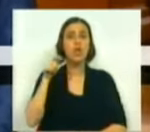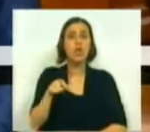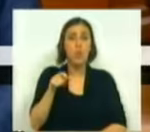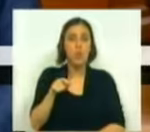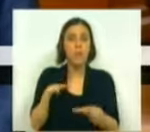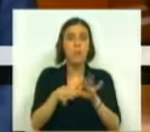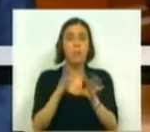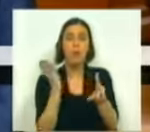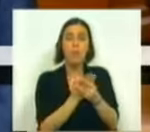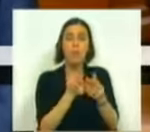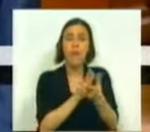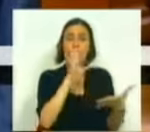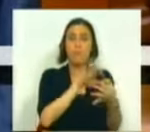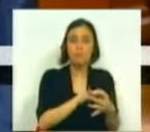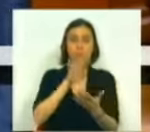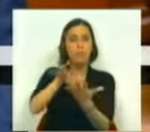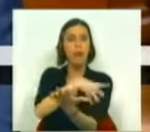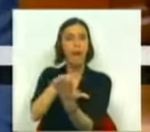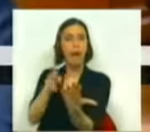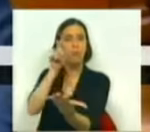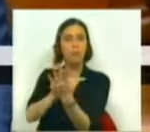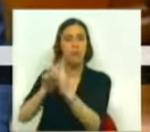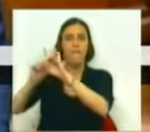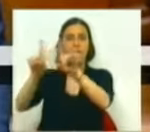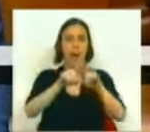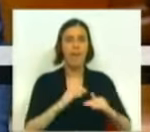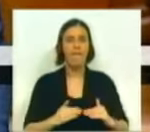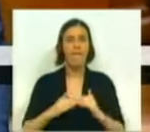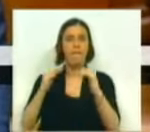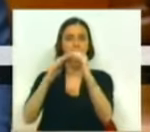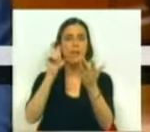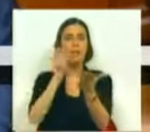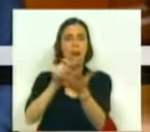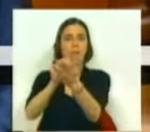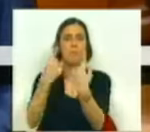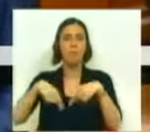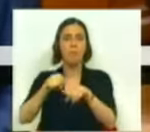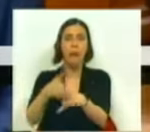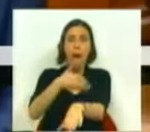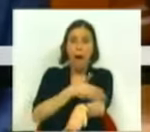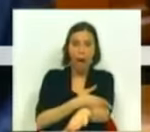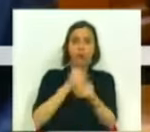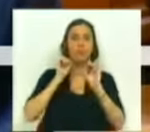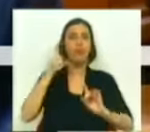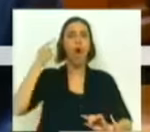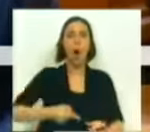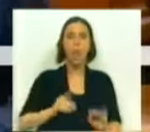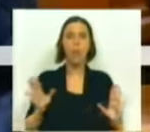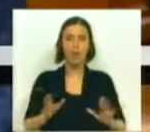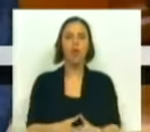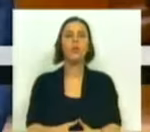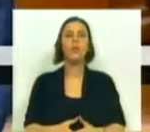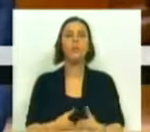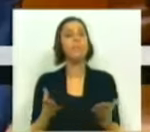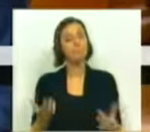de juiz em matéria processual e a calendarização das várias fases do processo numa audiência preliminar que passará a ser obrigatória.